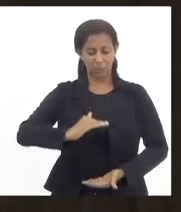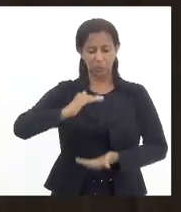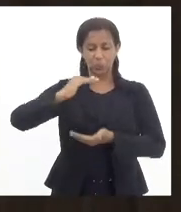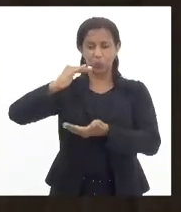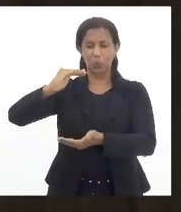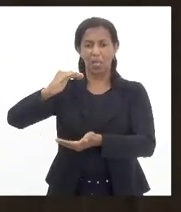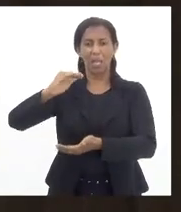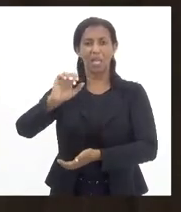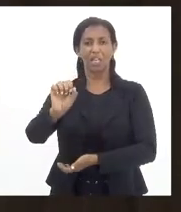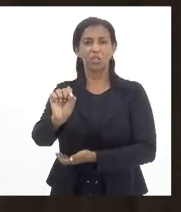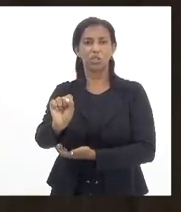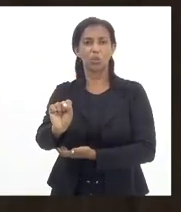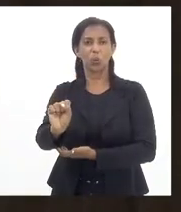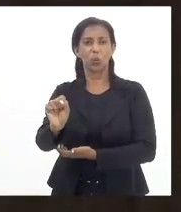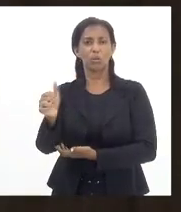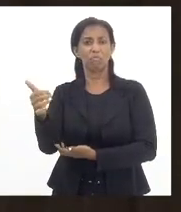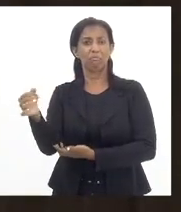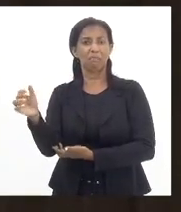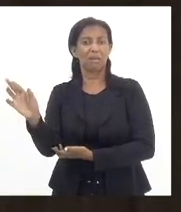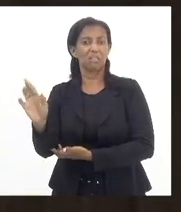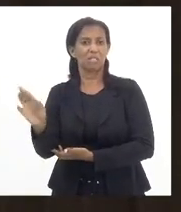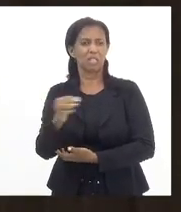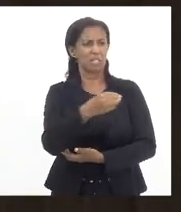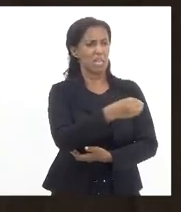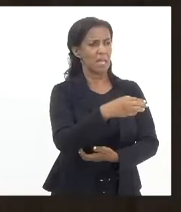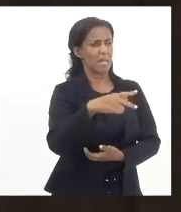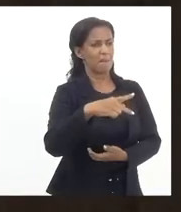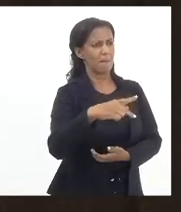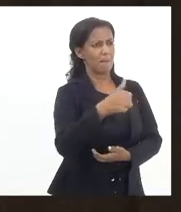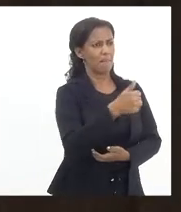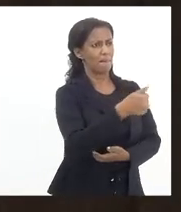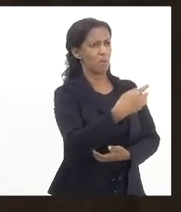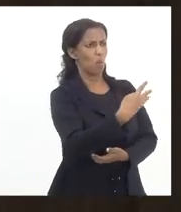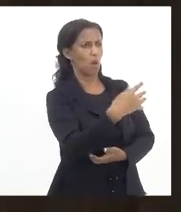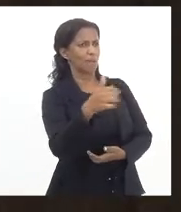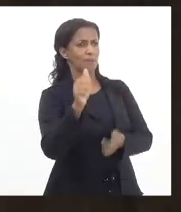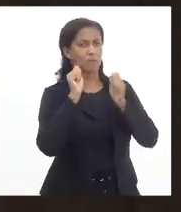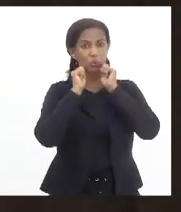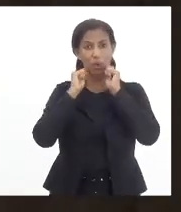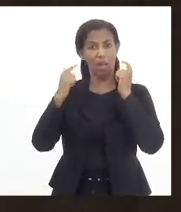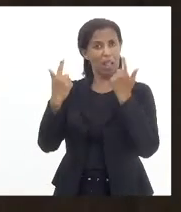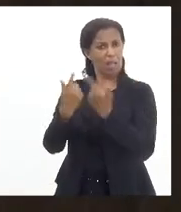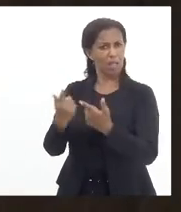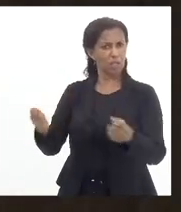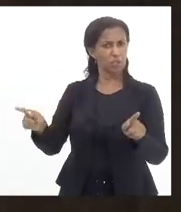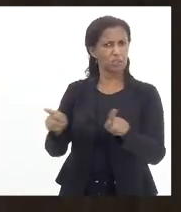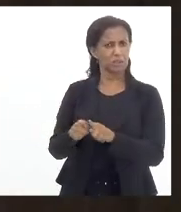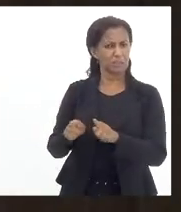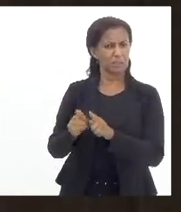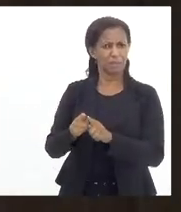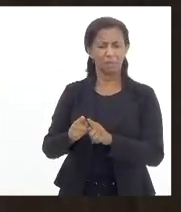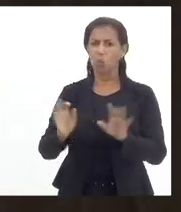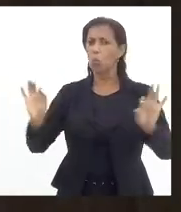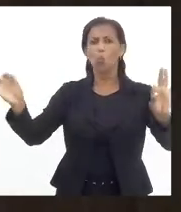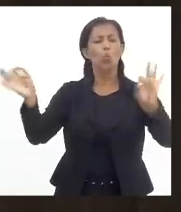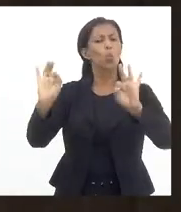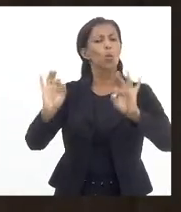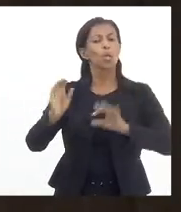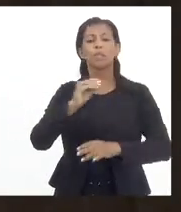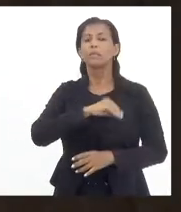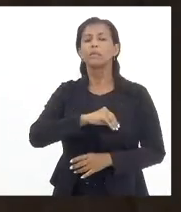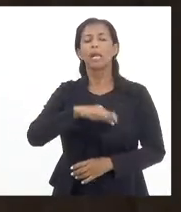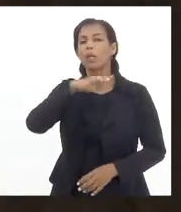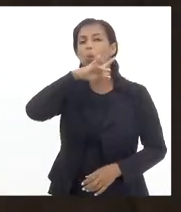Justiça tem mais de 1.400, quando o Ministério Público tem mais de 1.400, quando a Alerj, que merece, todos merecem. Não quero que ninguém ganhe mal, não,